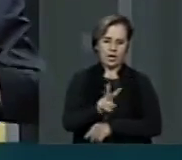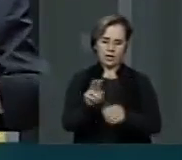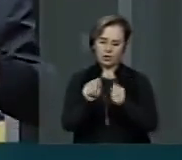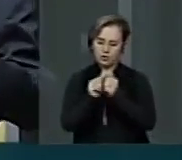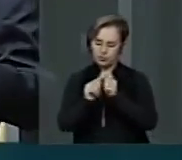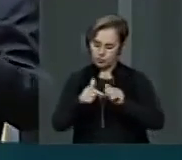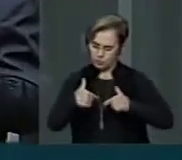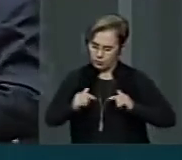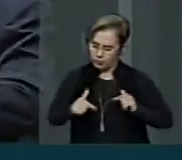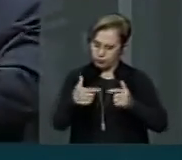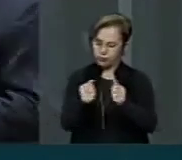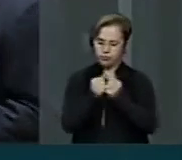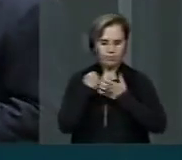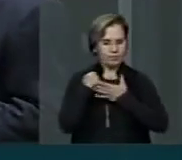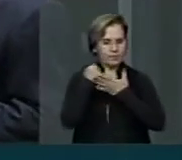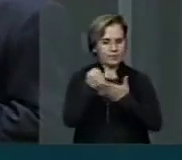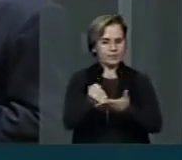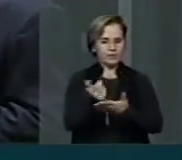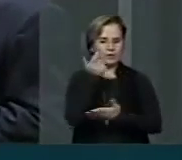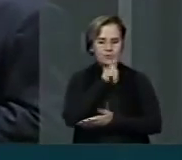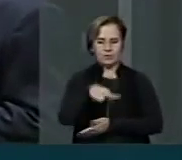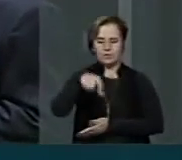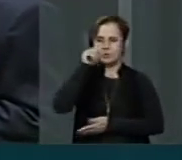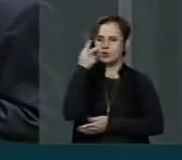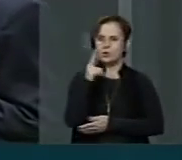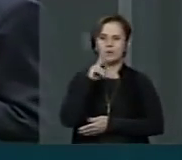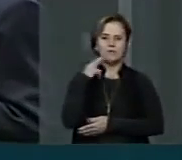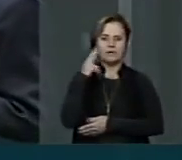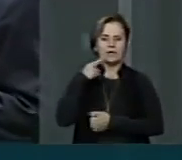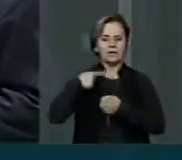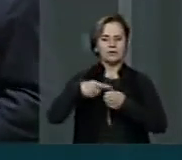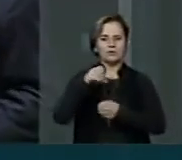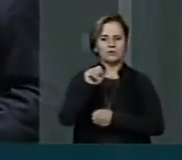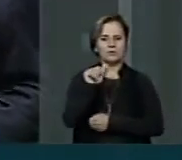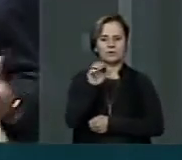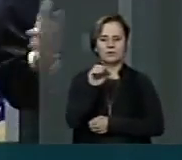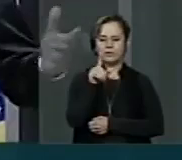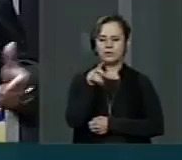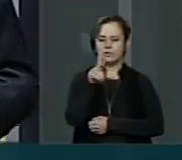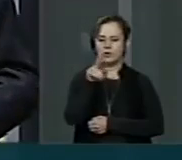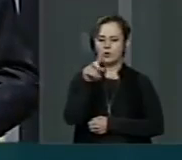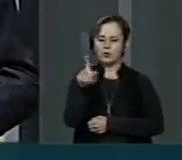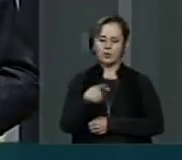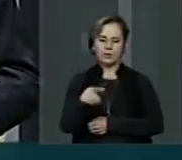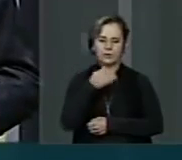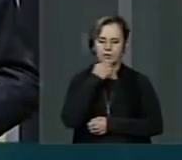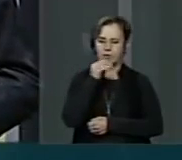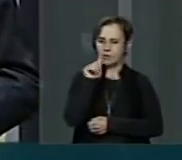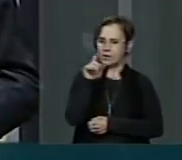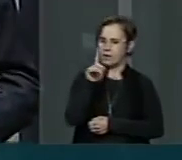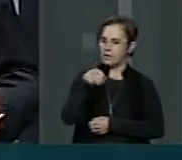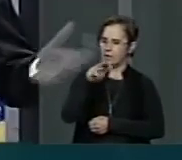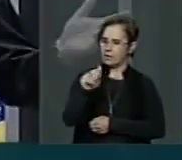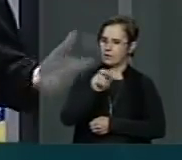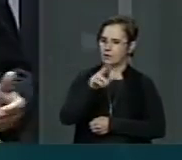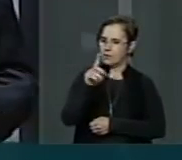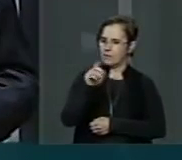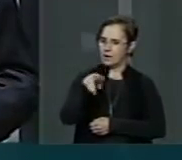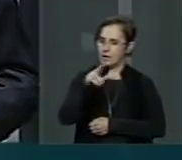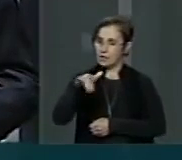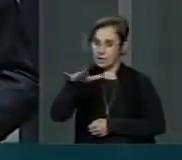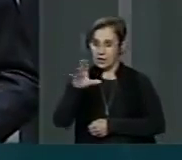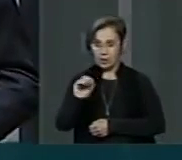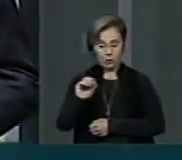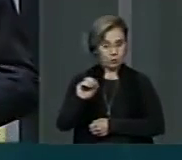eu sempre abracei e continuo abraçando, elegeram dois vereadores em São Luís. Foi o Adhemar Danilo, na década passada,